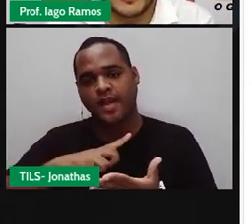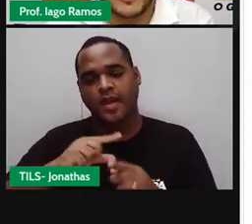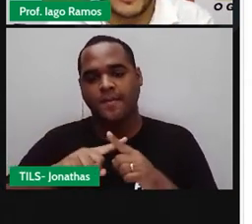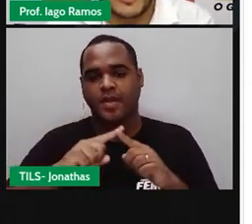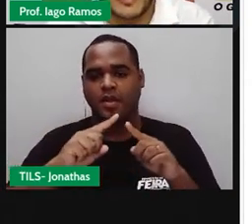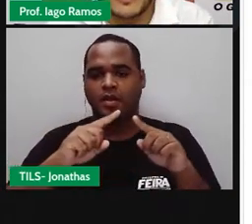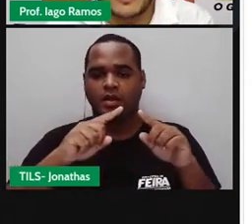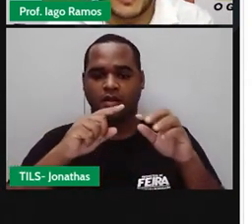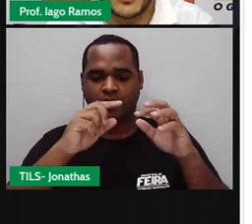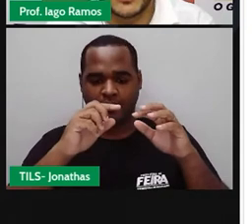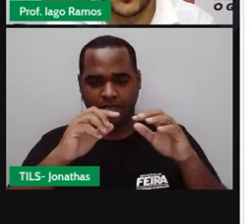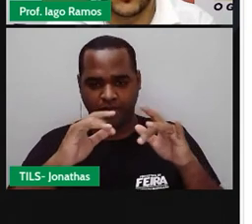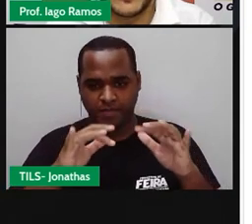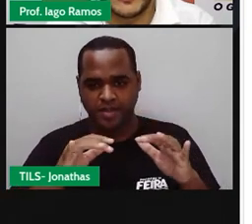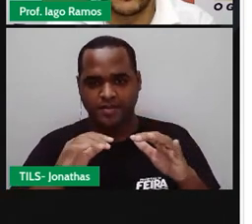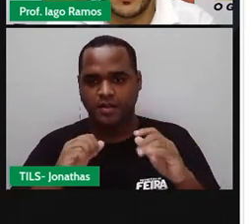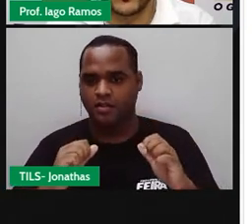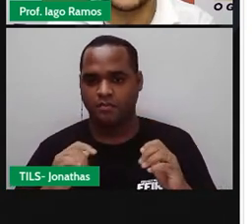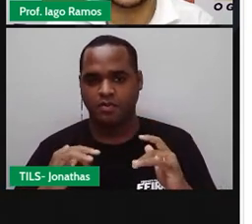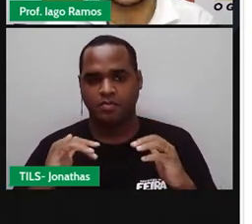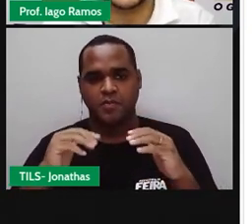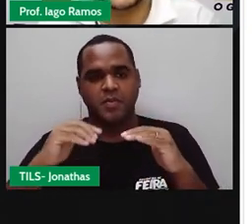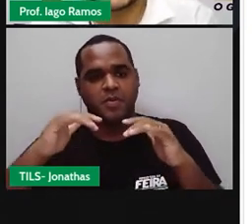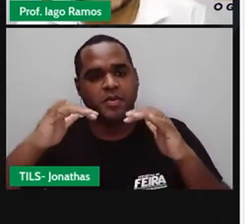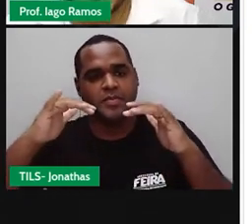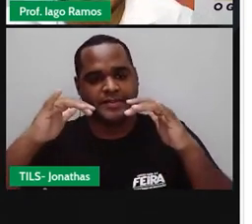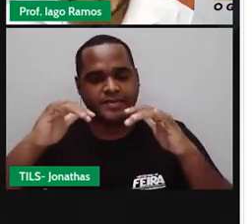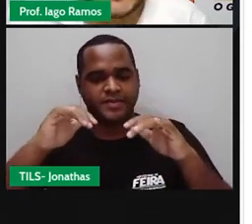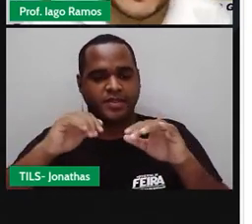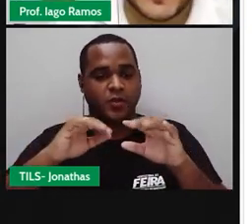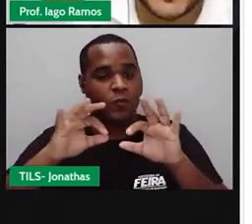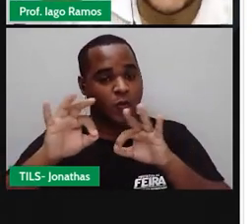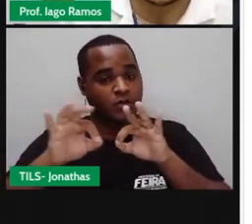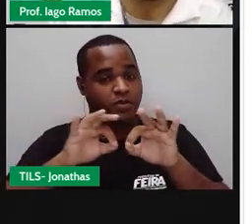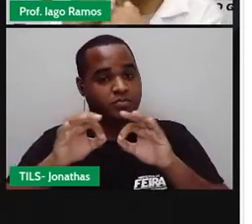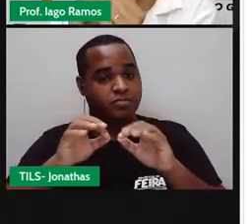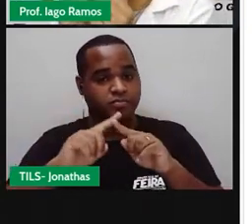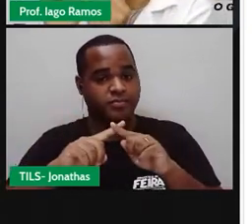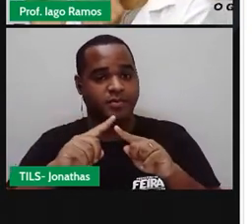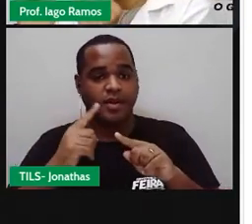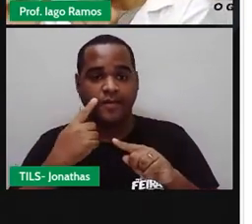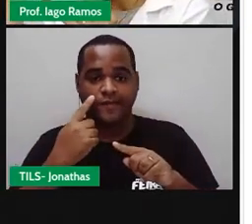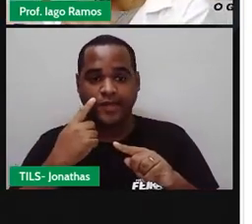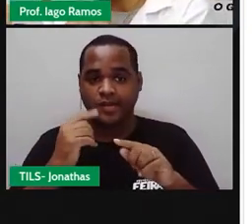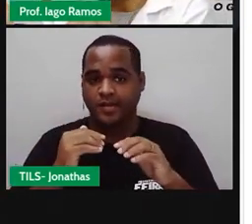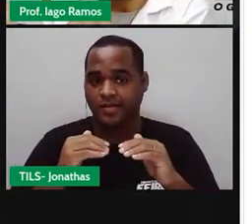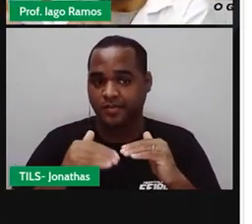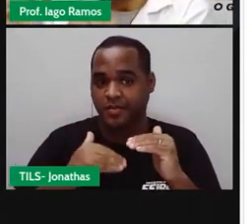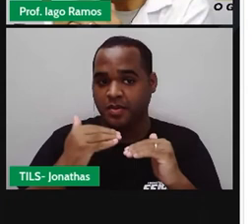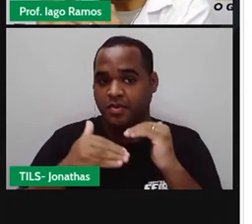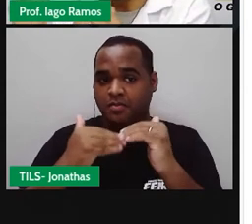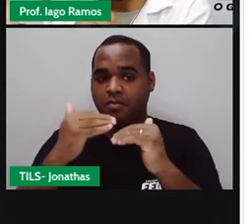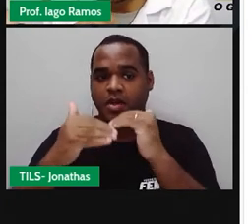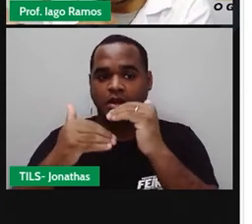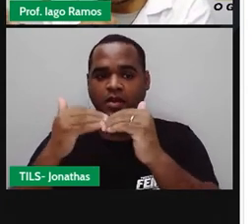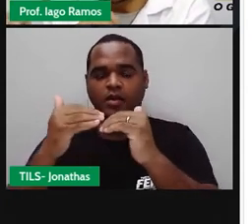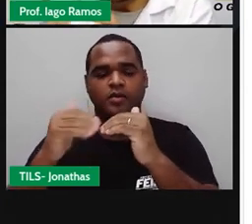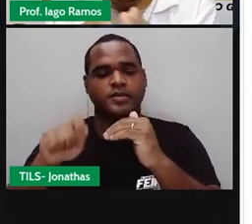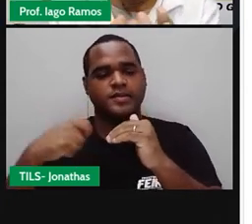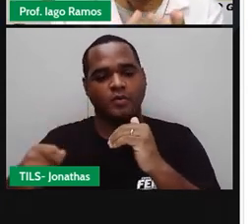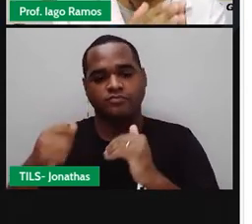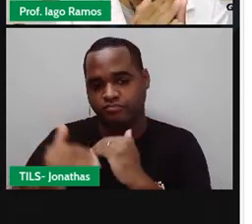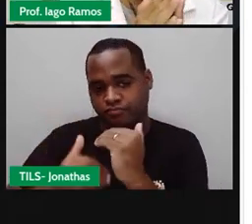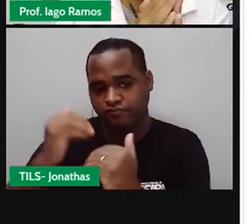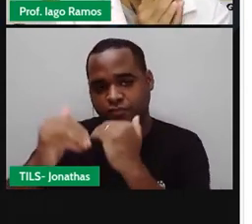ordem crescente. O que é uma ordem crescente? Crescente dá a ideia de ficar crescendo. Para crescer,